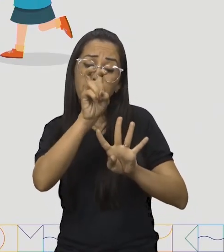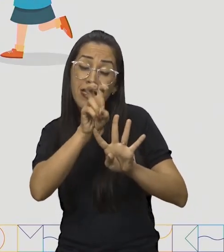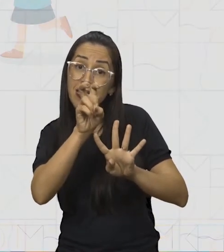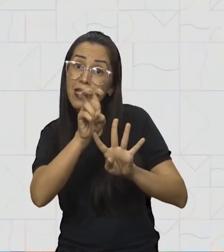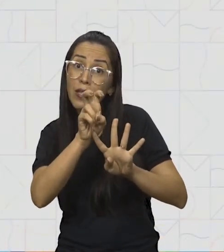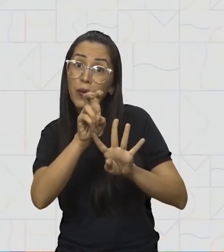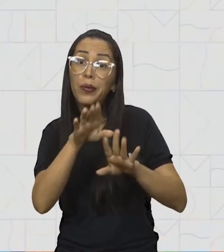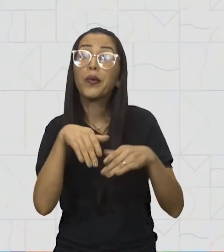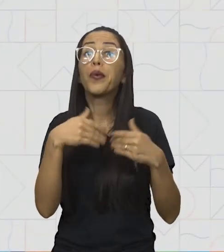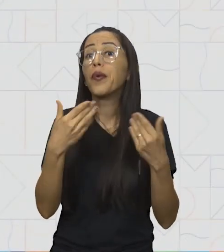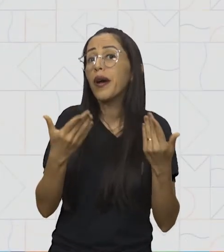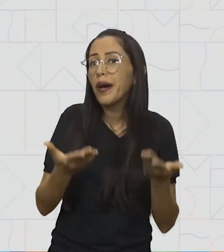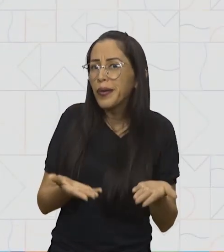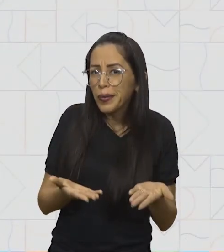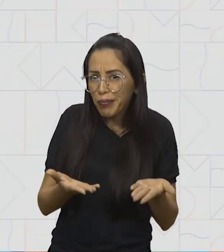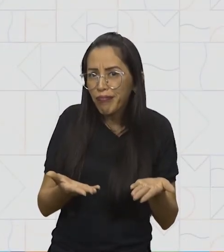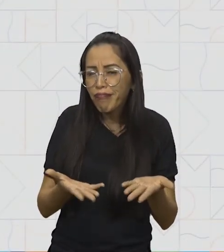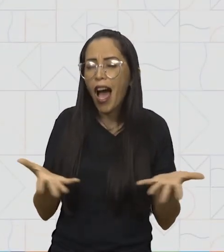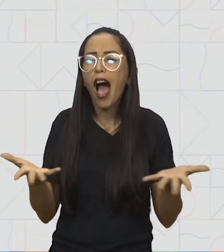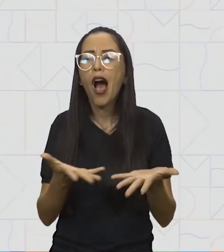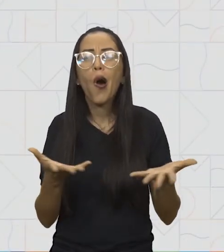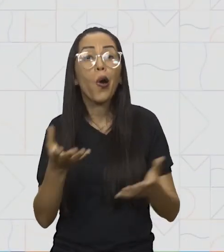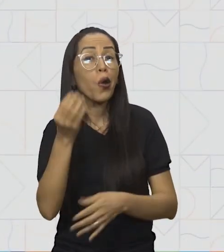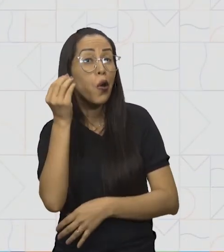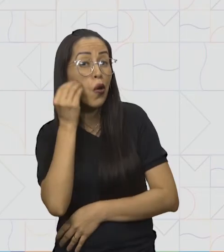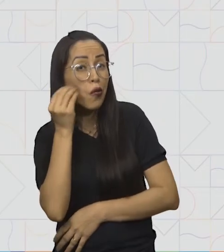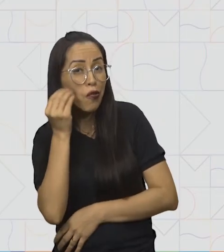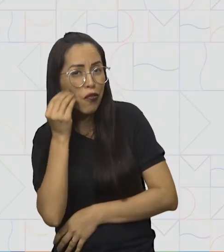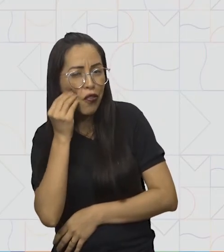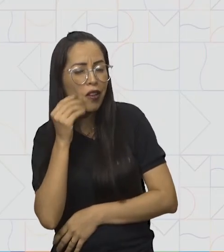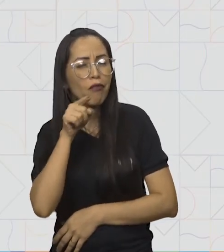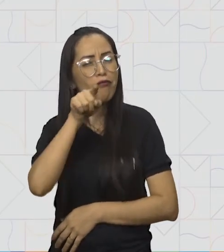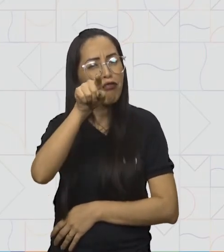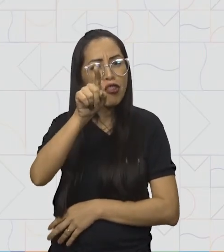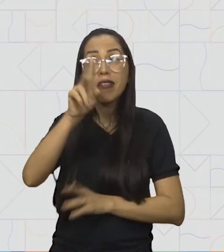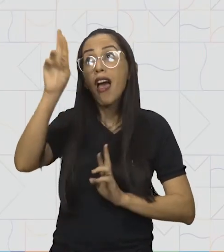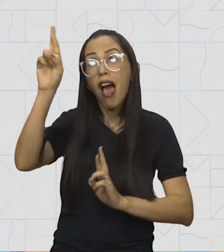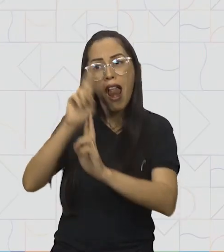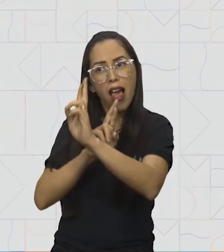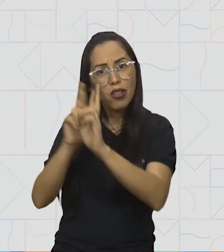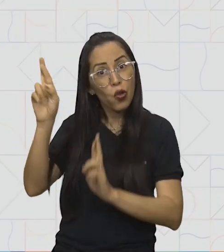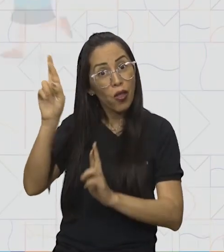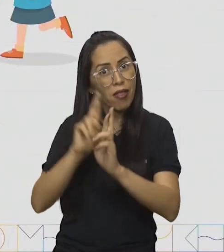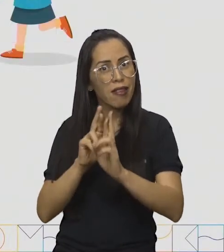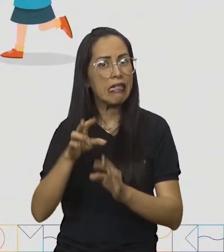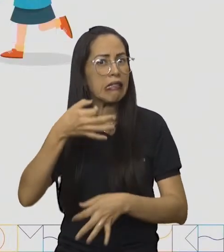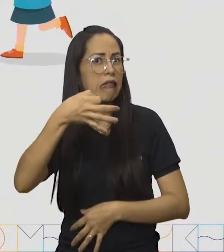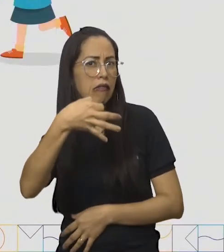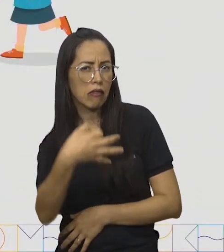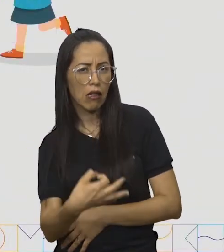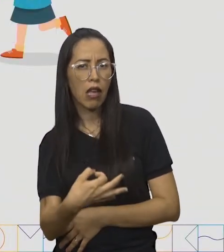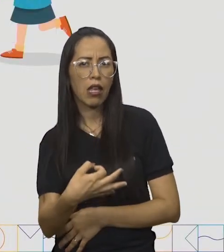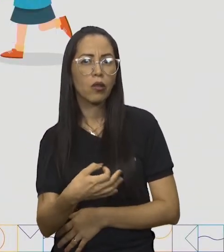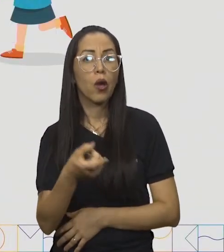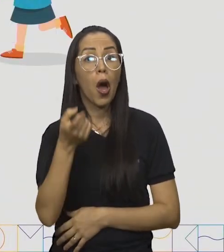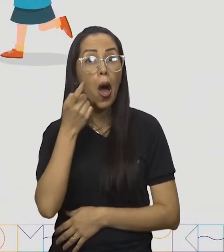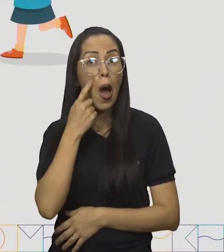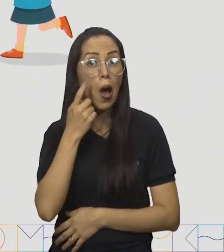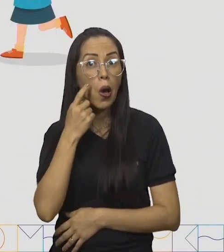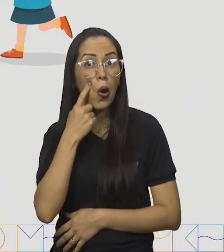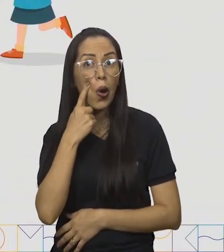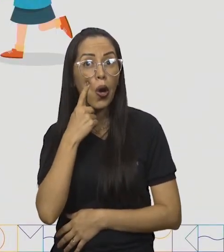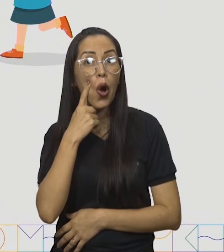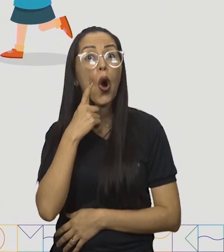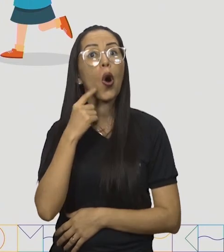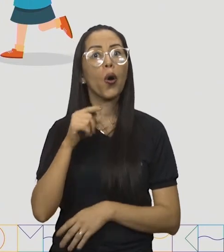unidades. E aí, criançada? Agora eu quero ver a ligação correta. Vamos lá? Cinco unidades de milhar, mais